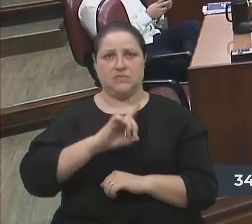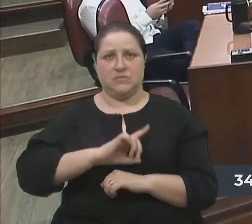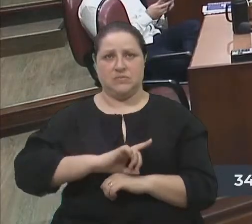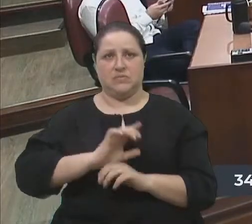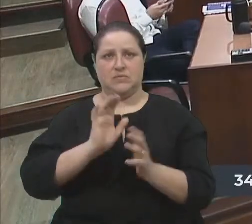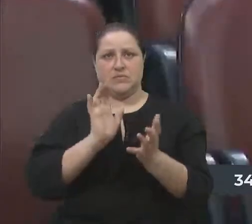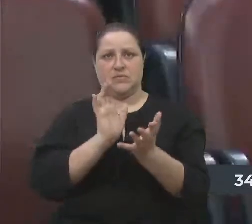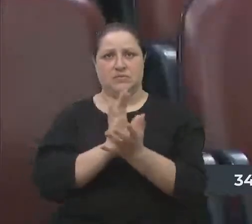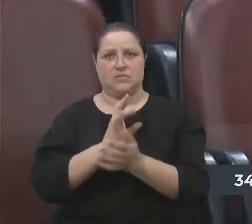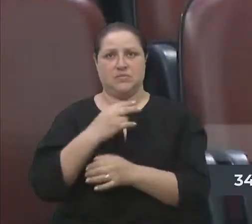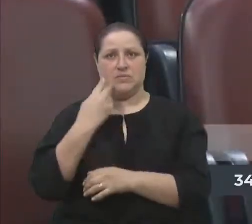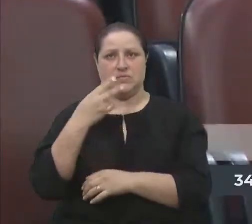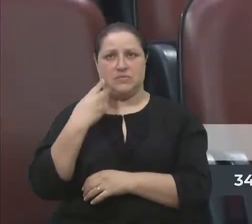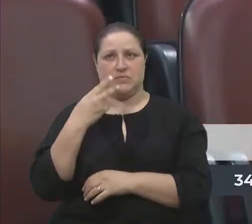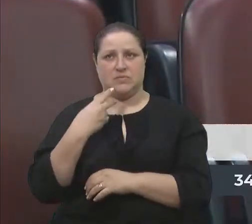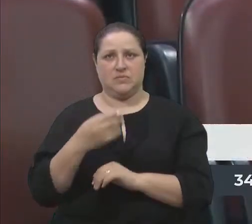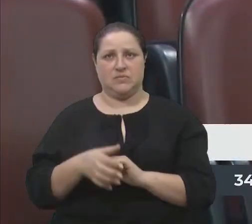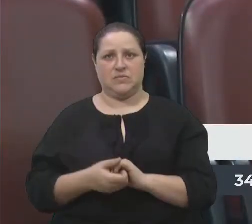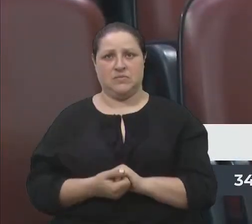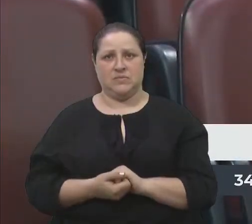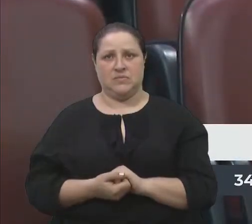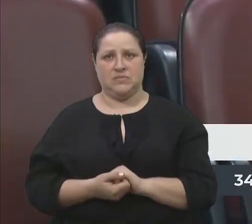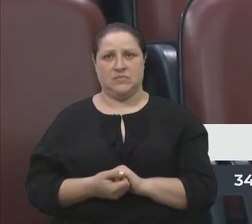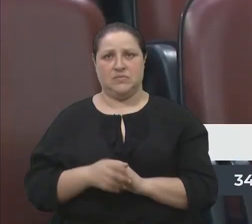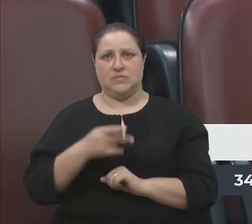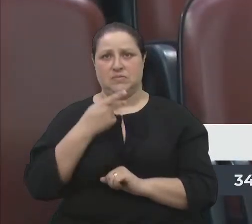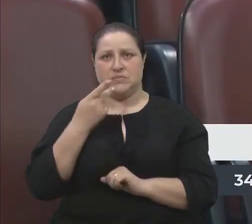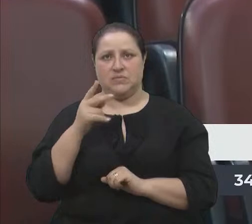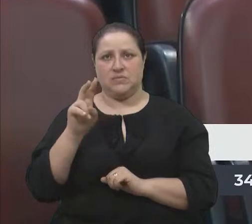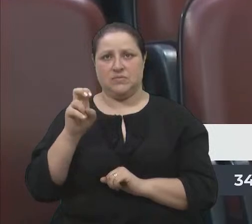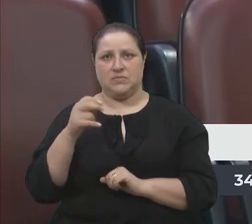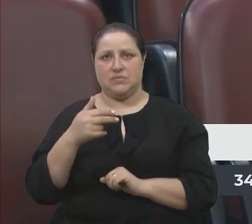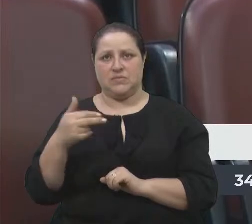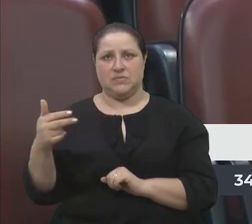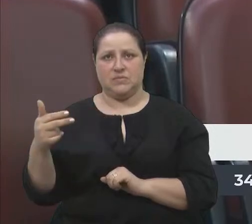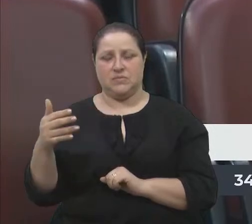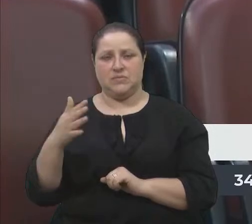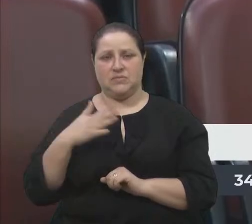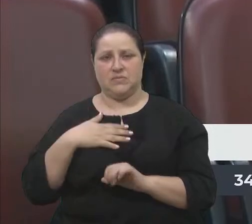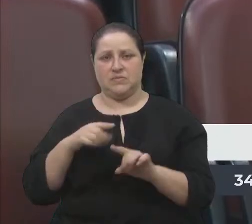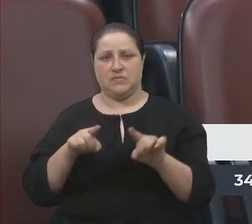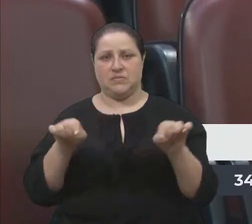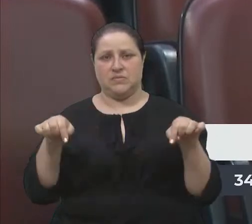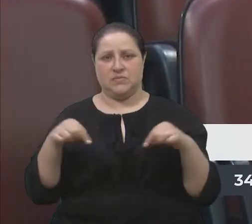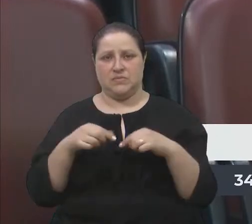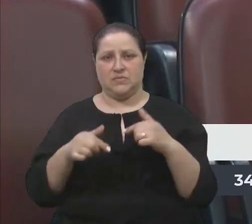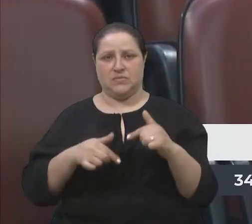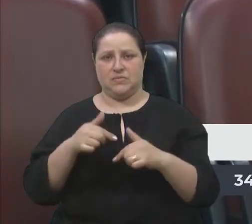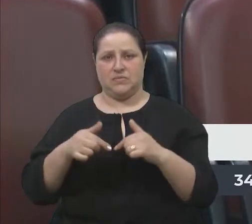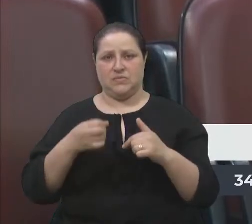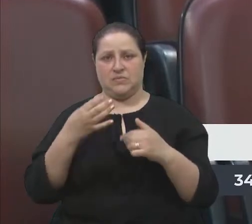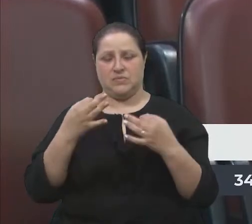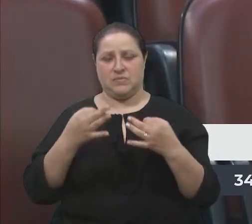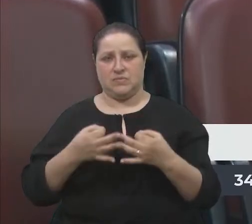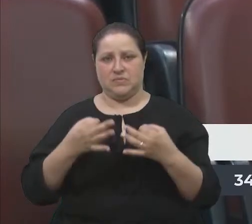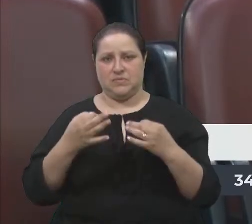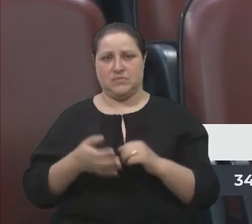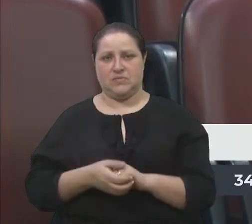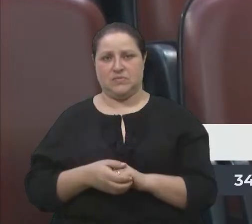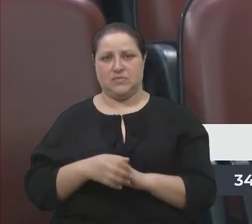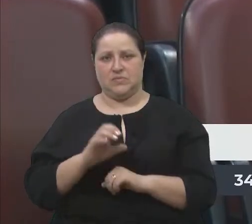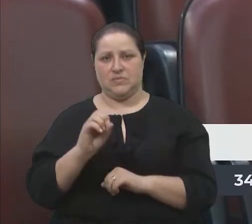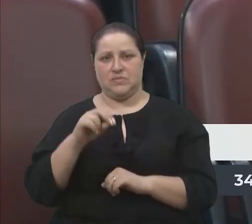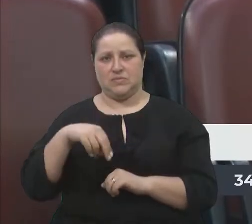colegas vereadores. Eu vou falar de uma coisa do meu gabinete que deu certo. O gabinete online,